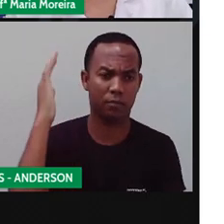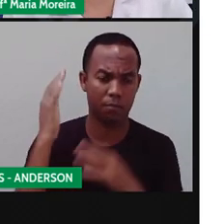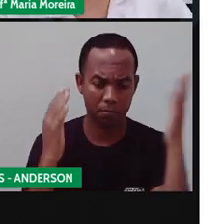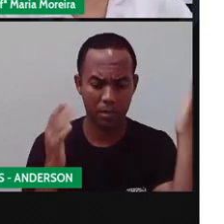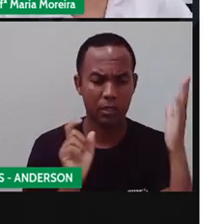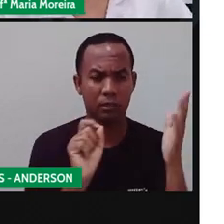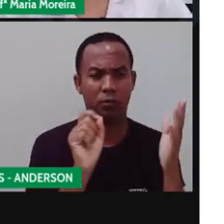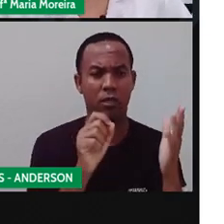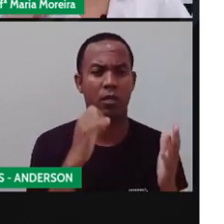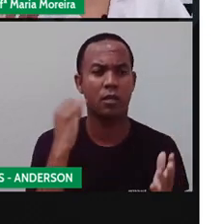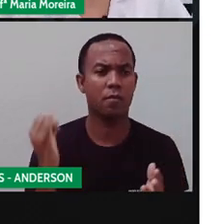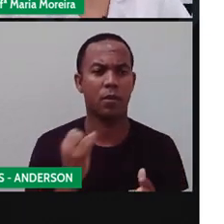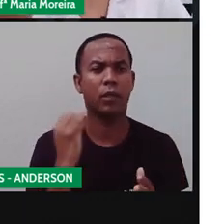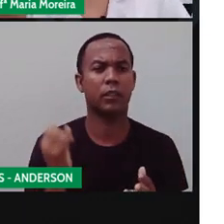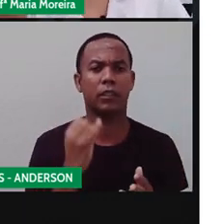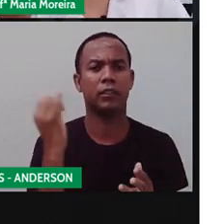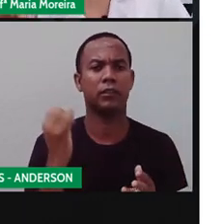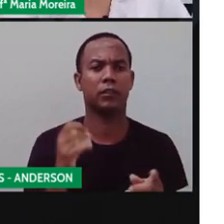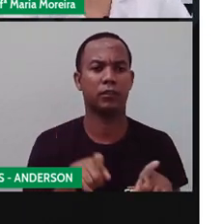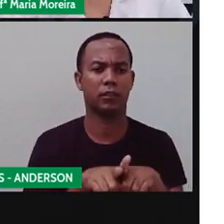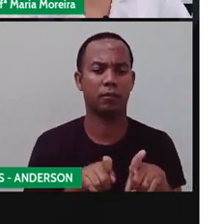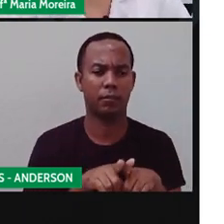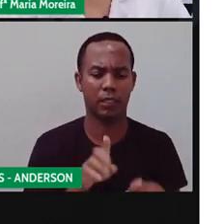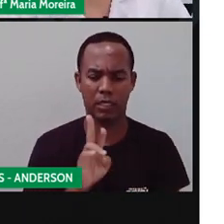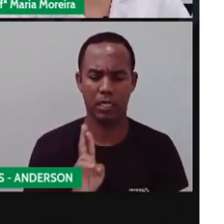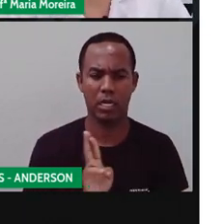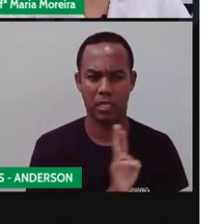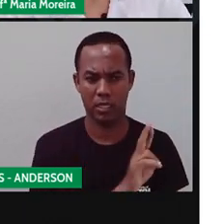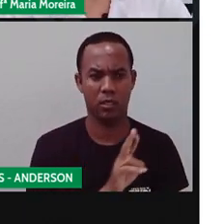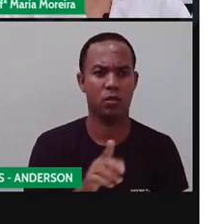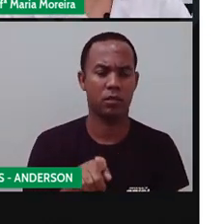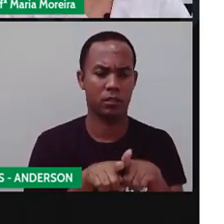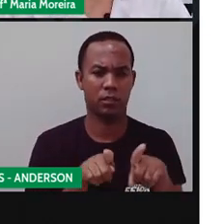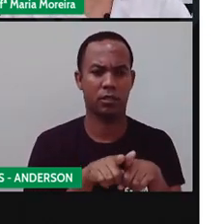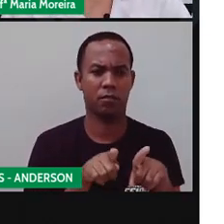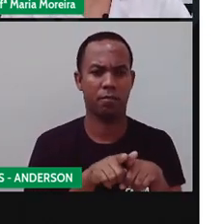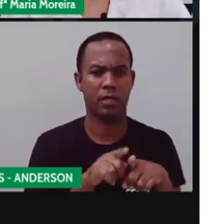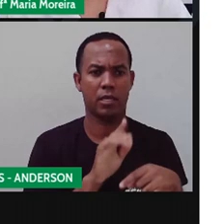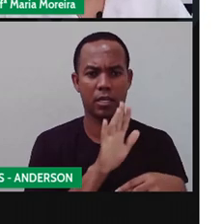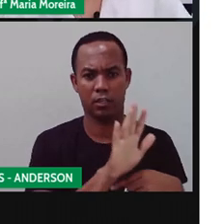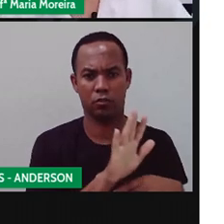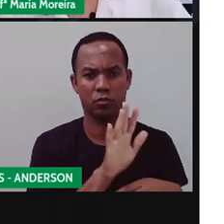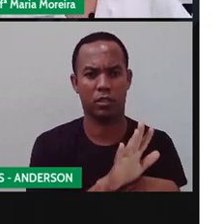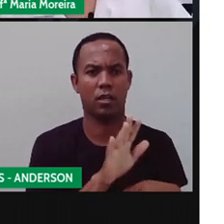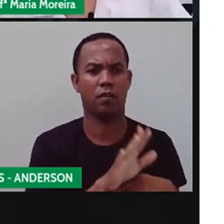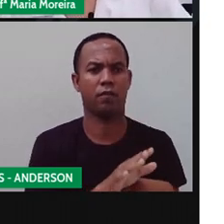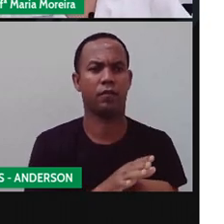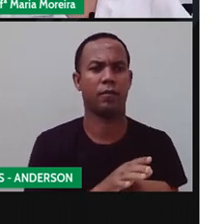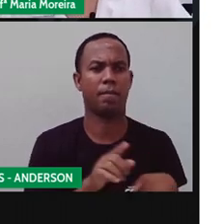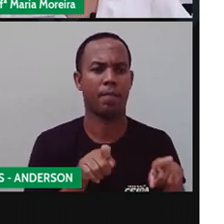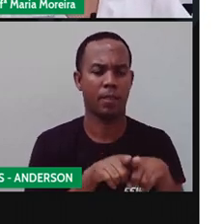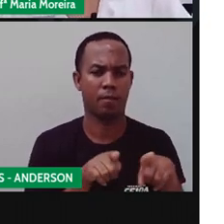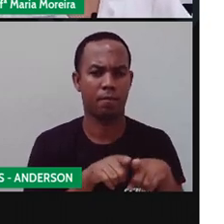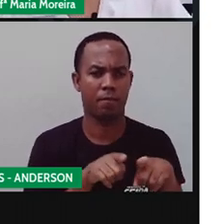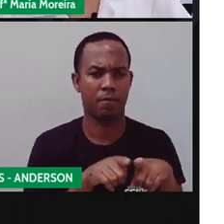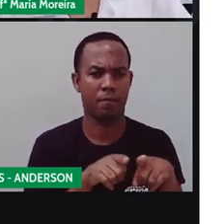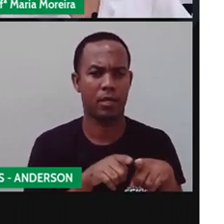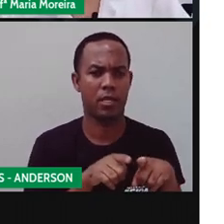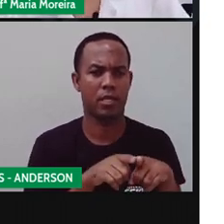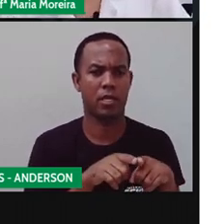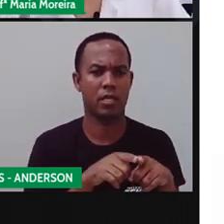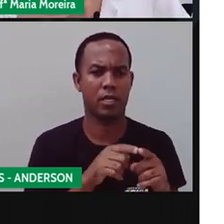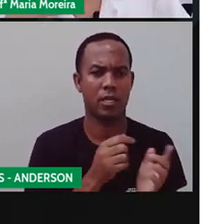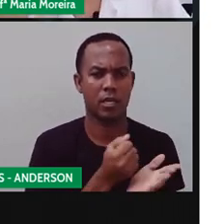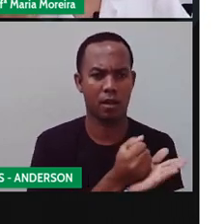podem ser utilizadas em práticas religiosas, como essa da imagem aí, como também o quê? Como na cura de enfermidades, que é essa